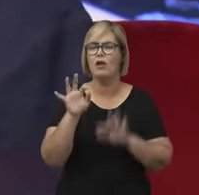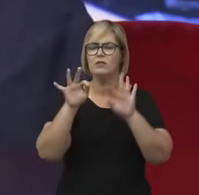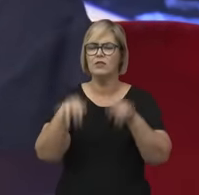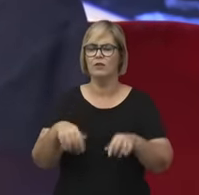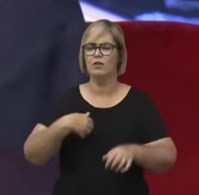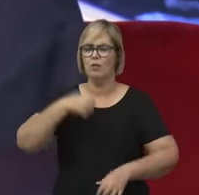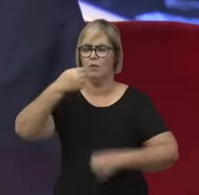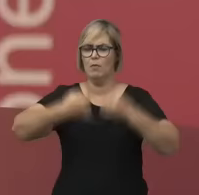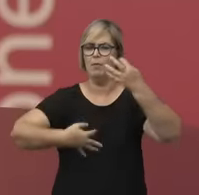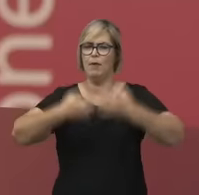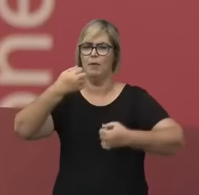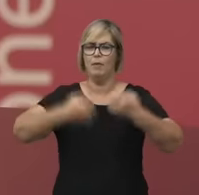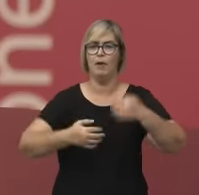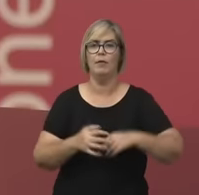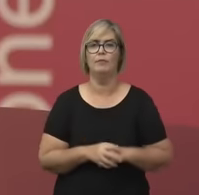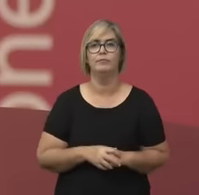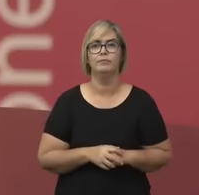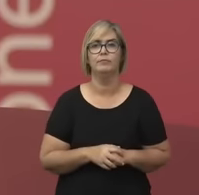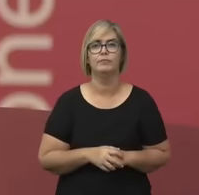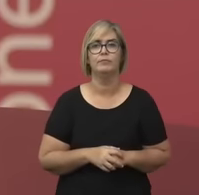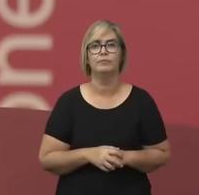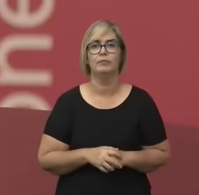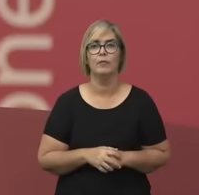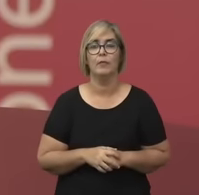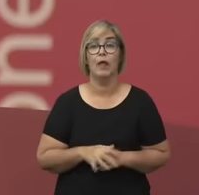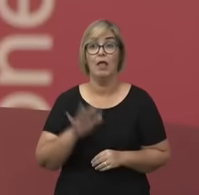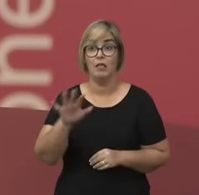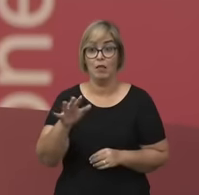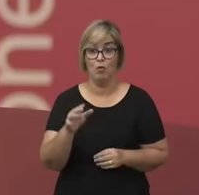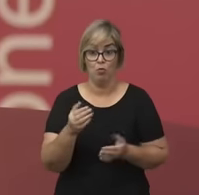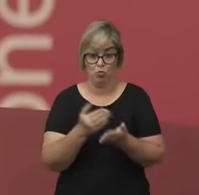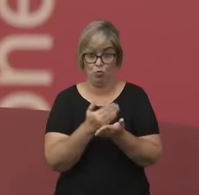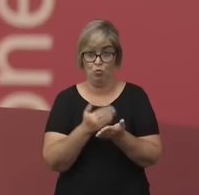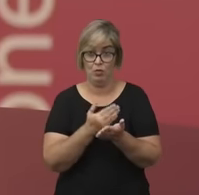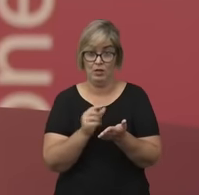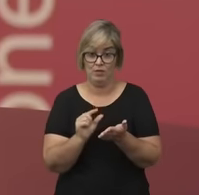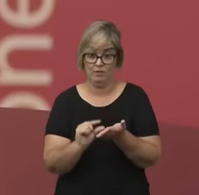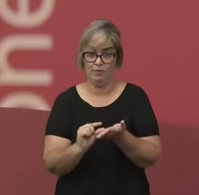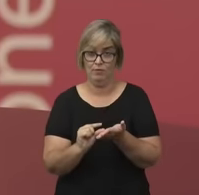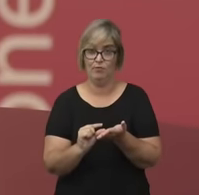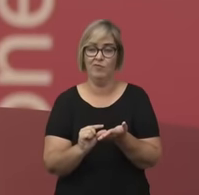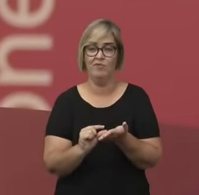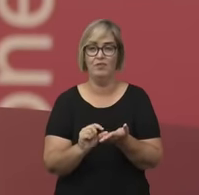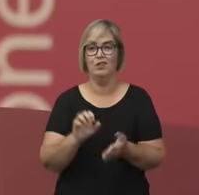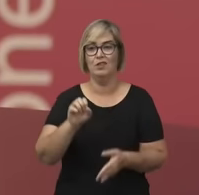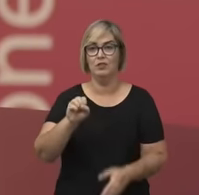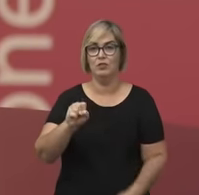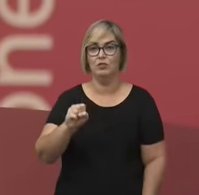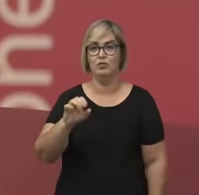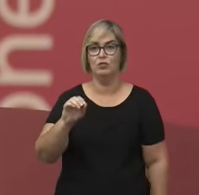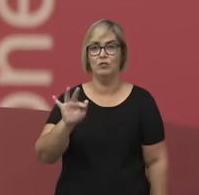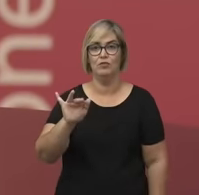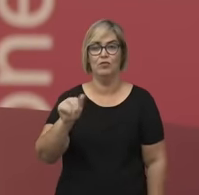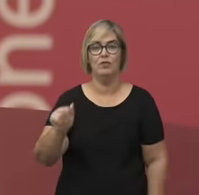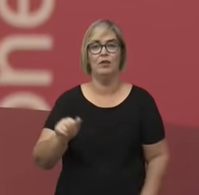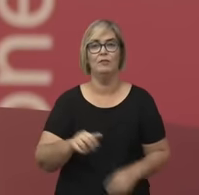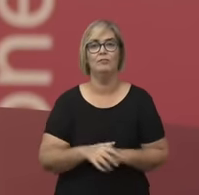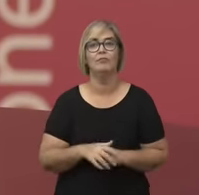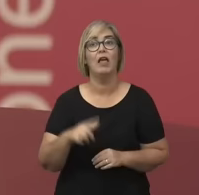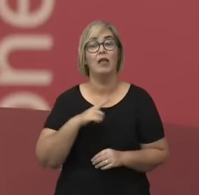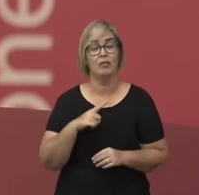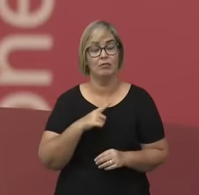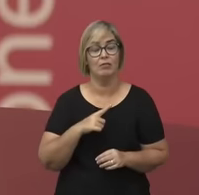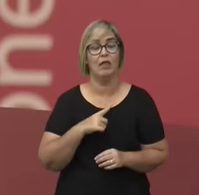mais para o final, que é a seguinte. O panfleto de Sofia tem um impacto muito grande no cenário político